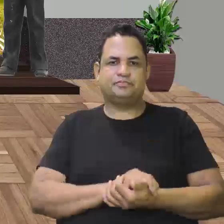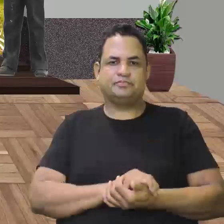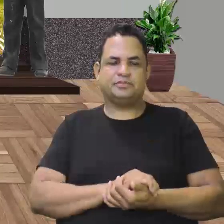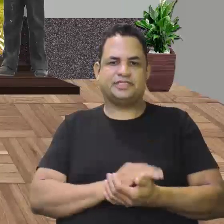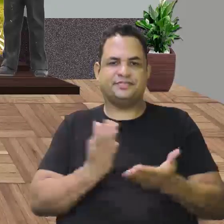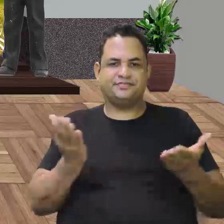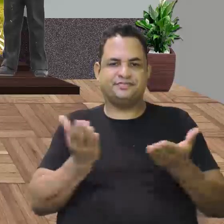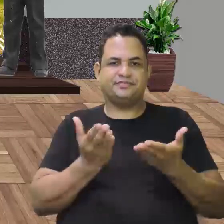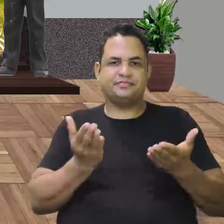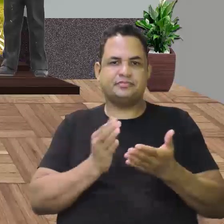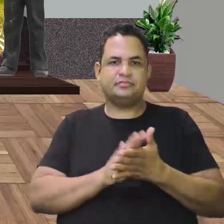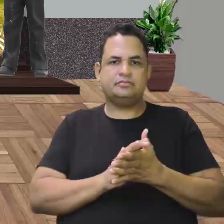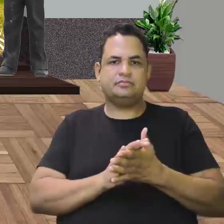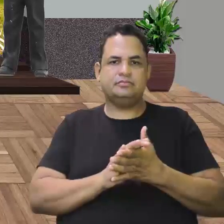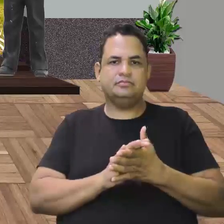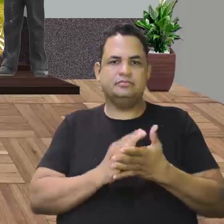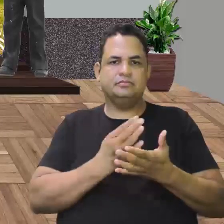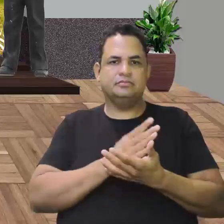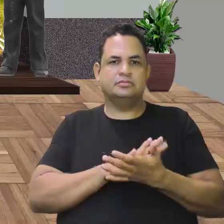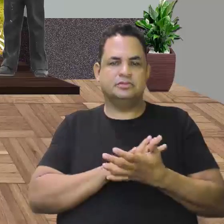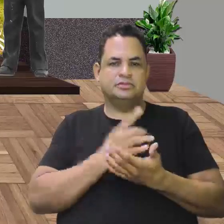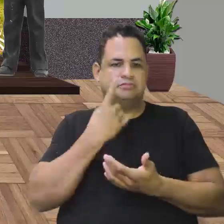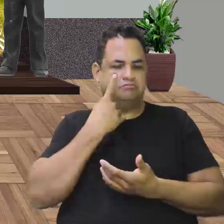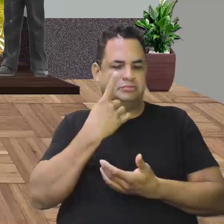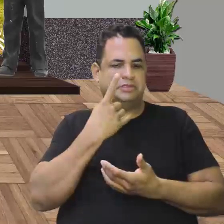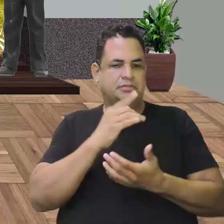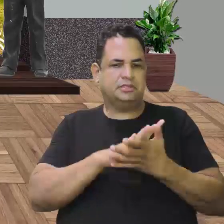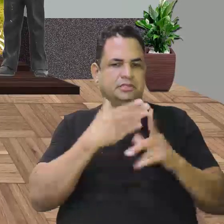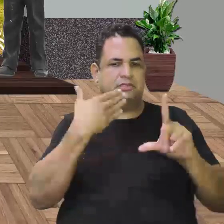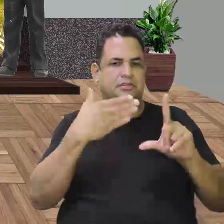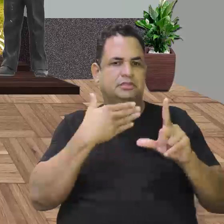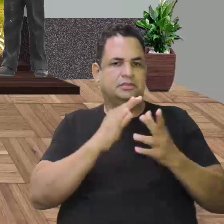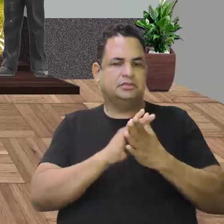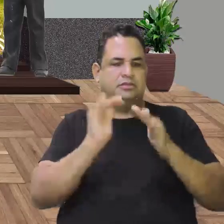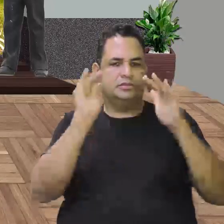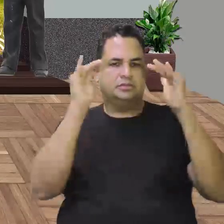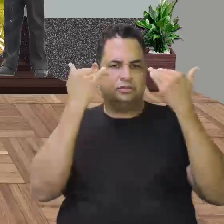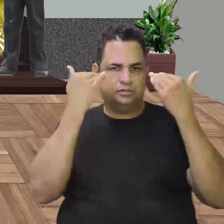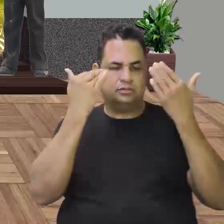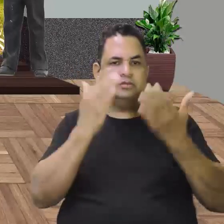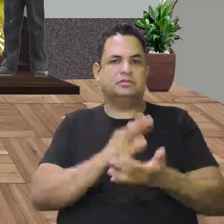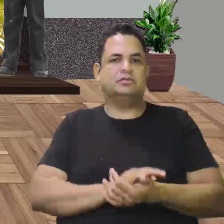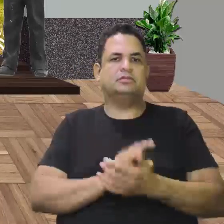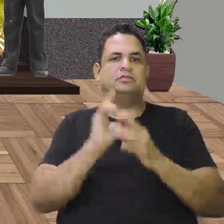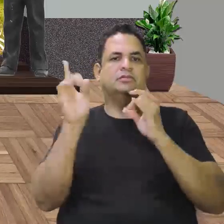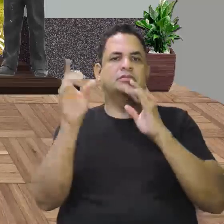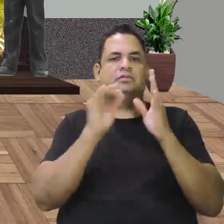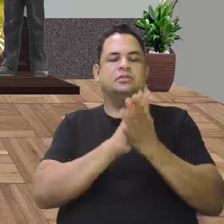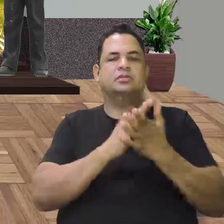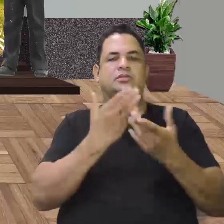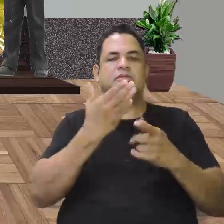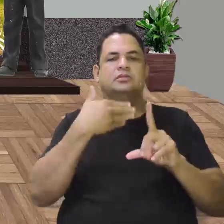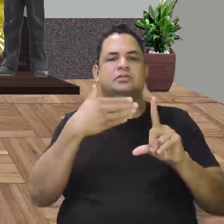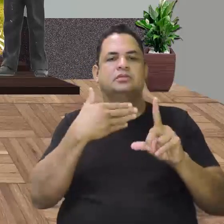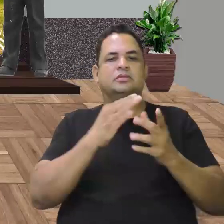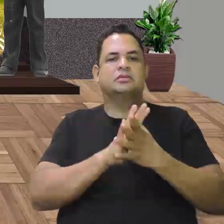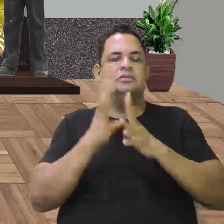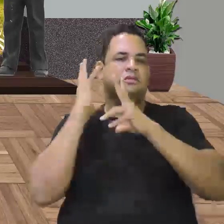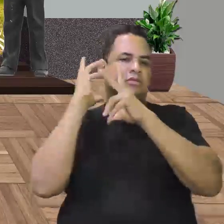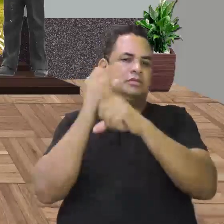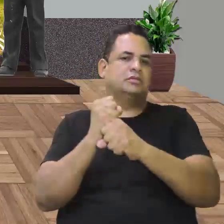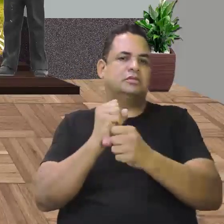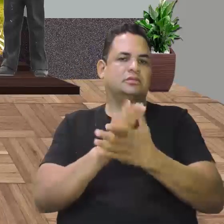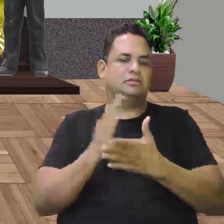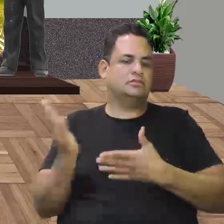Hoje, vocês vão ficar mais com a tela ali, mas preste atenção em cada slide, em cada revisão.